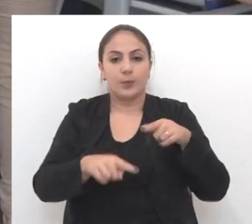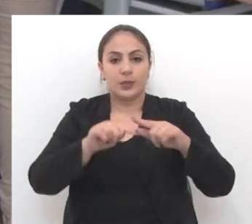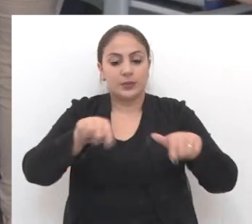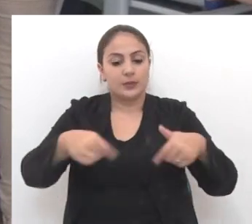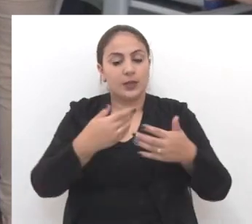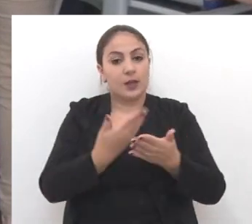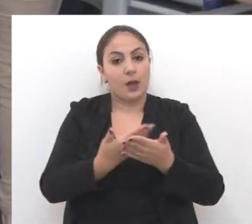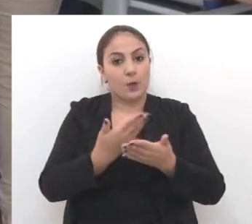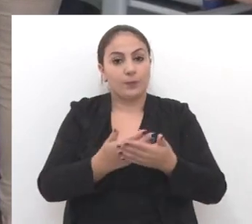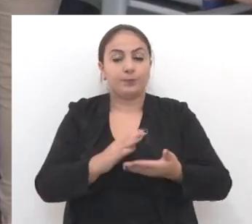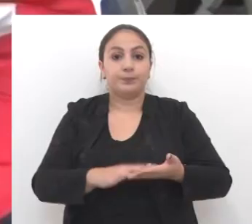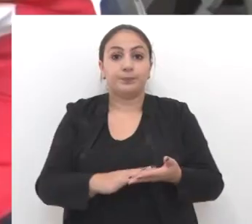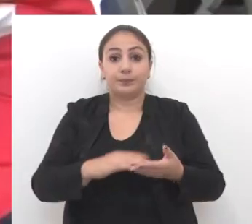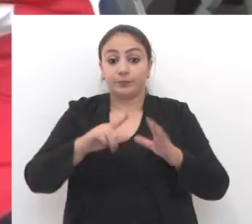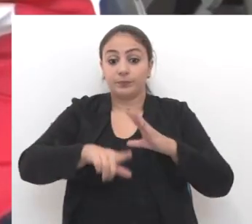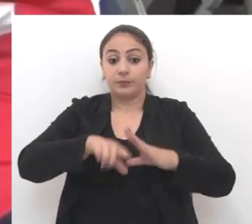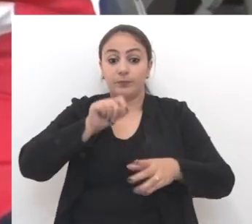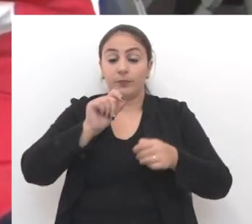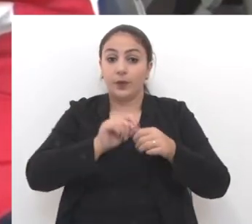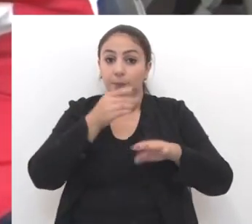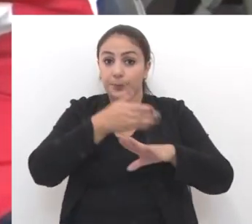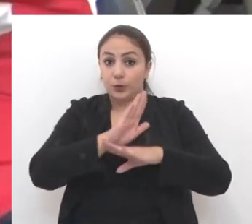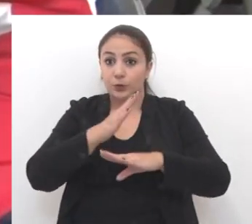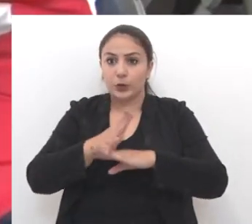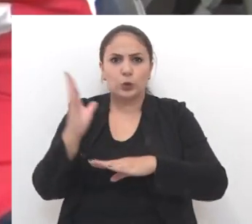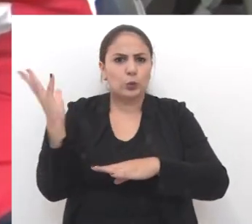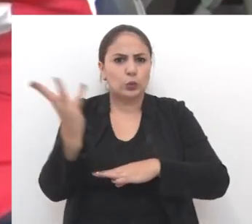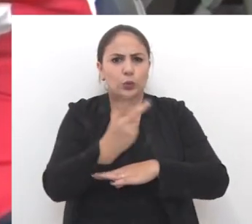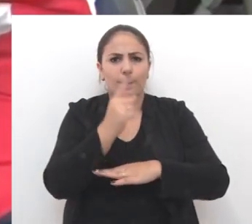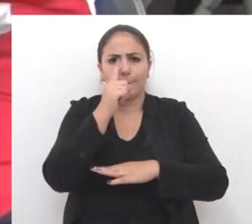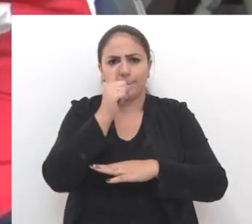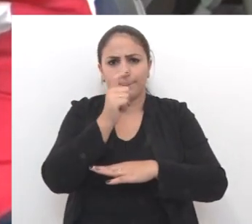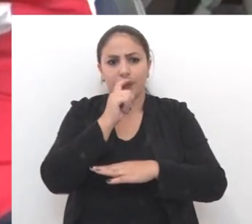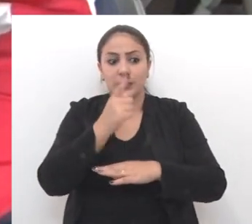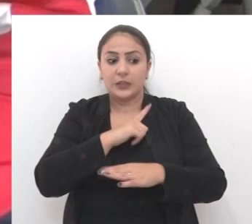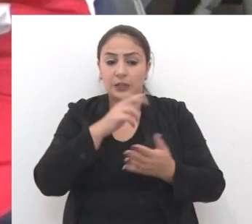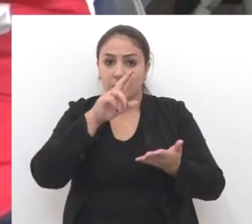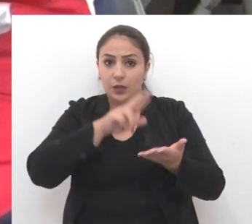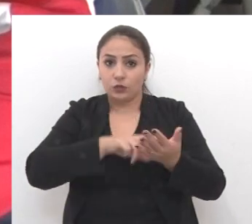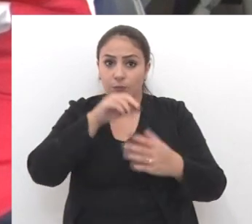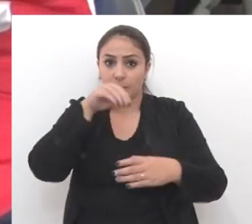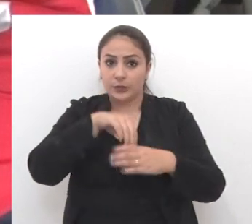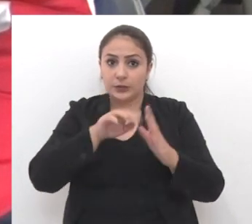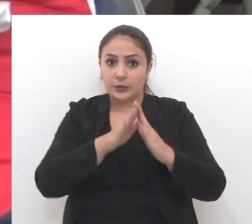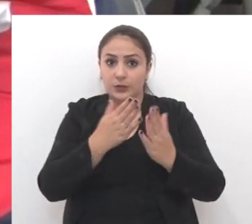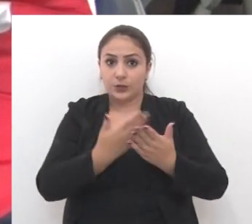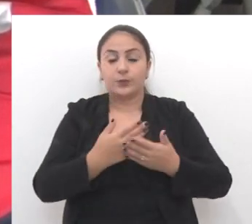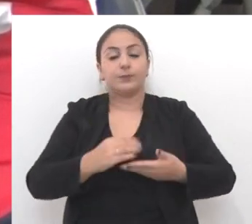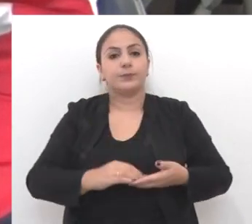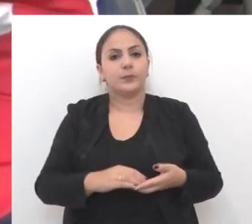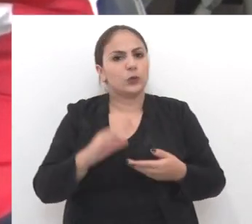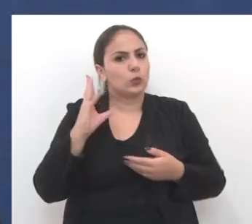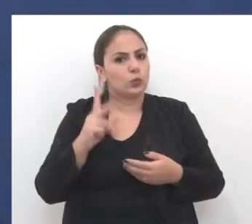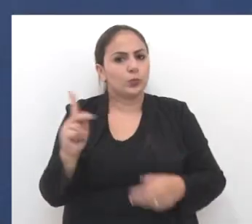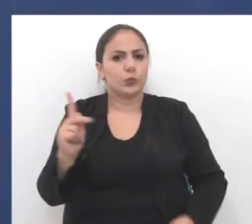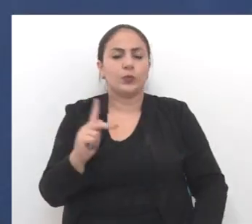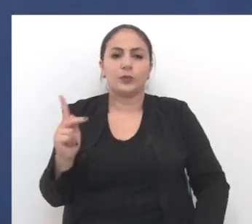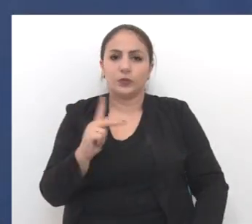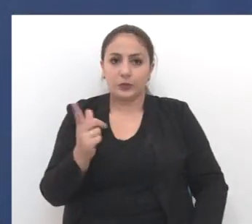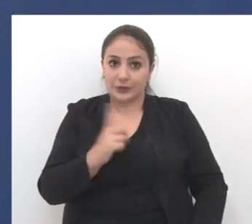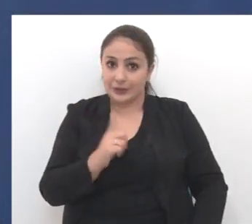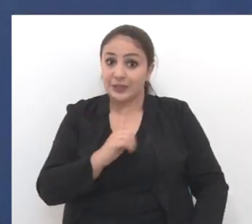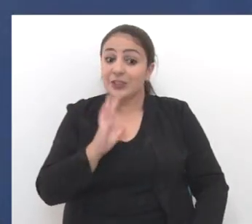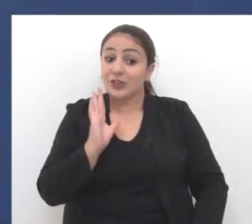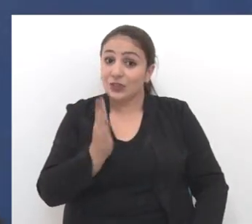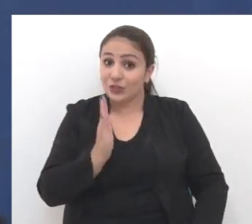permitido em sala de aula. A decisão foi aprovada pelos pais e consta no regimento escolar. Todo professor